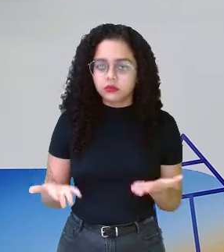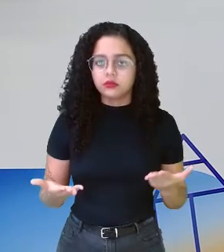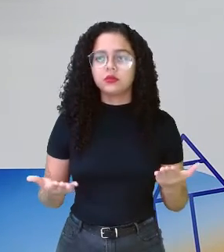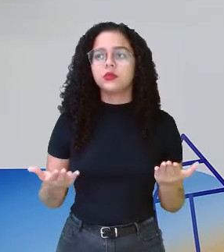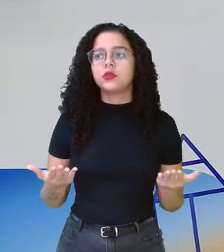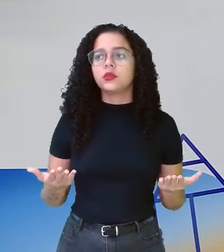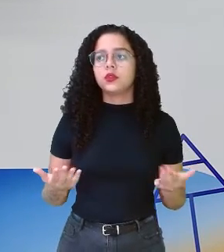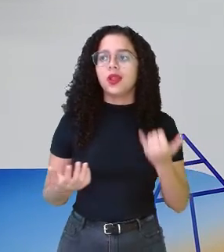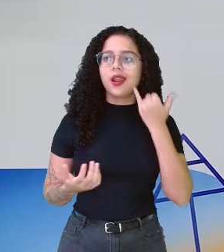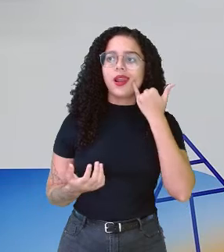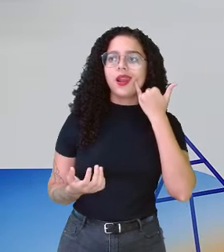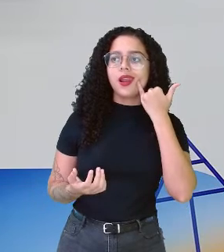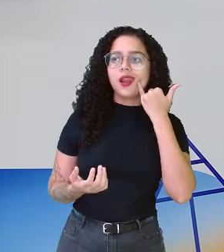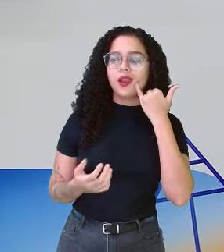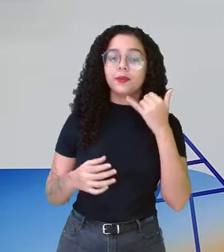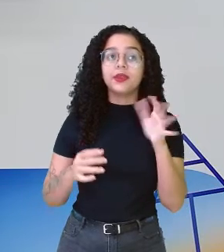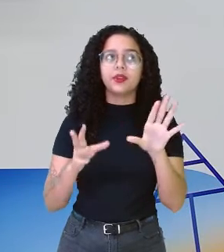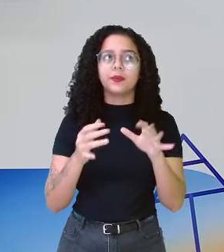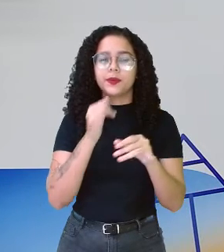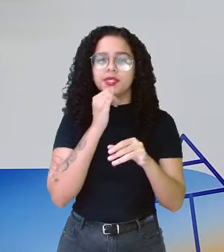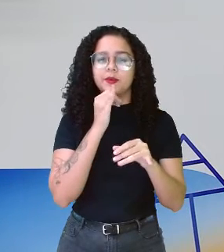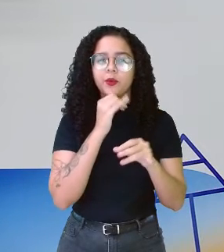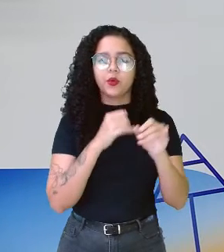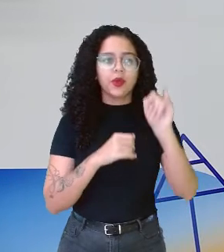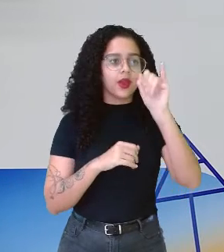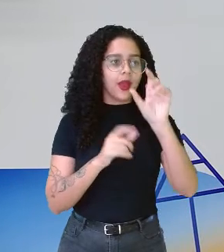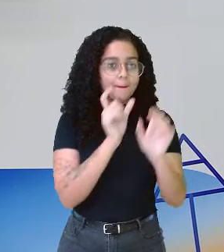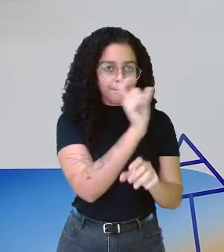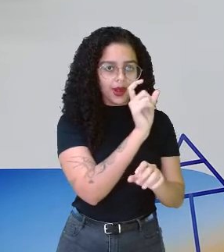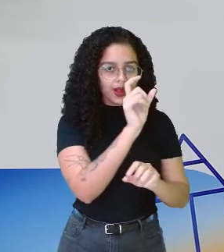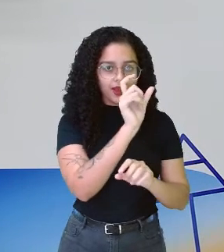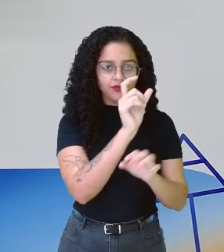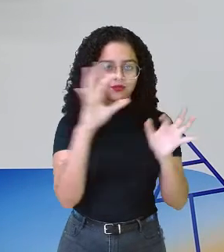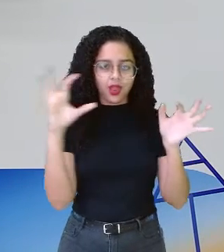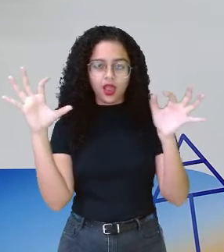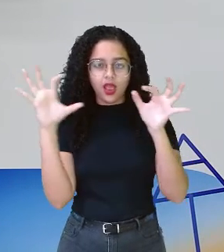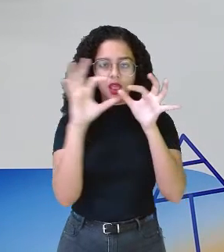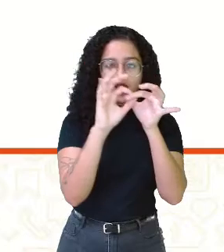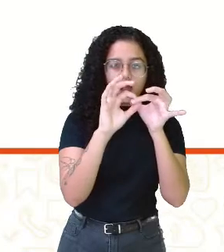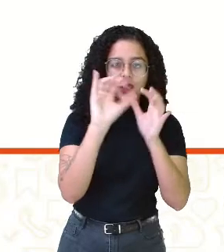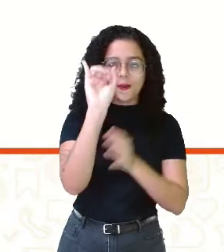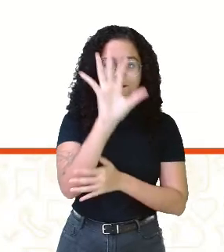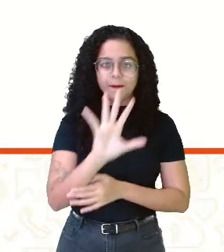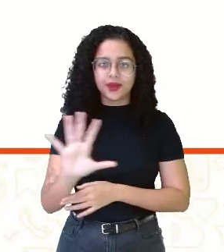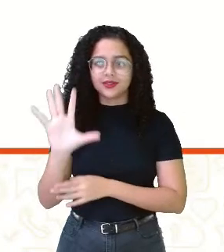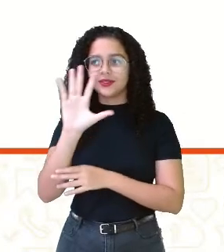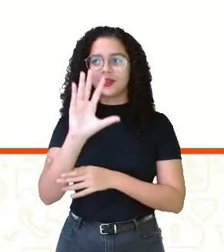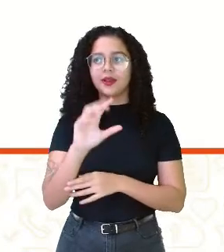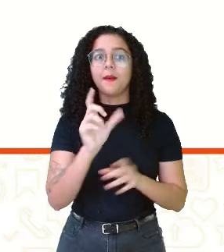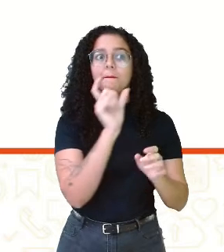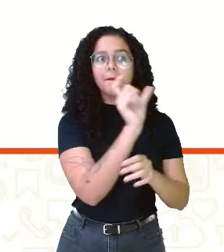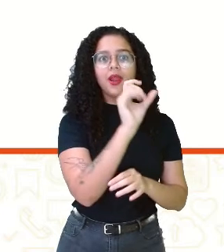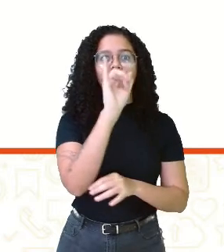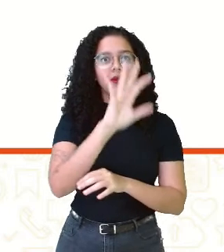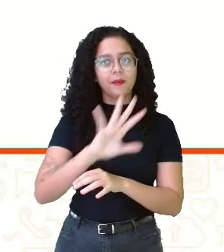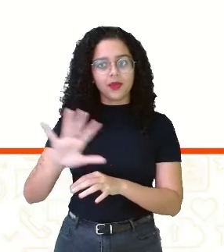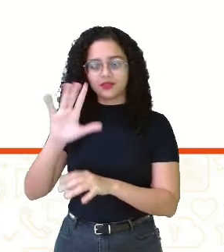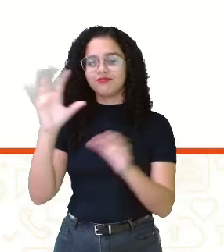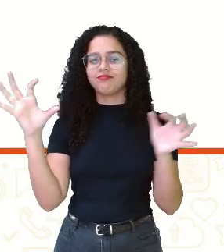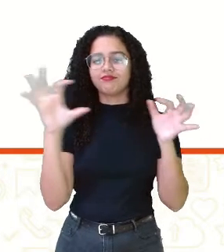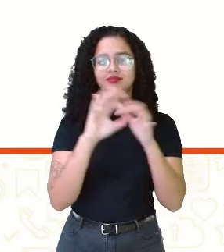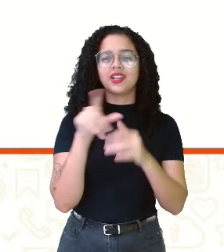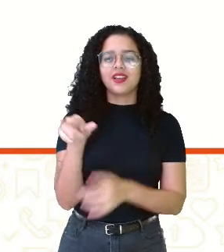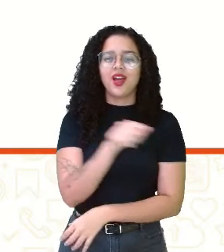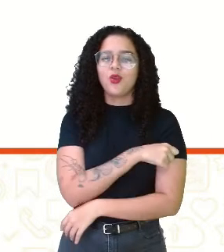ligue a palavra à imagem. Palavra e imagem. É aí que esse